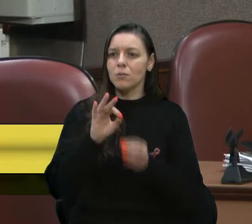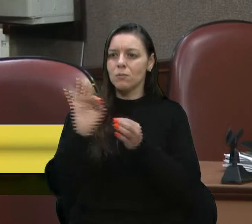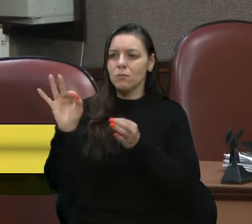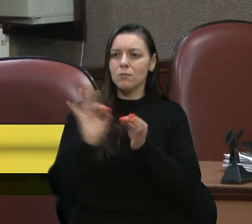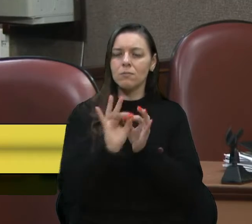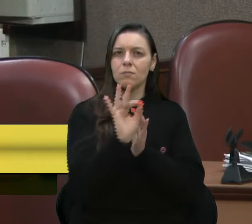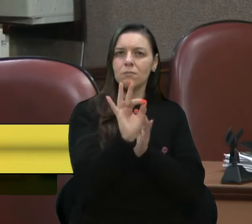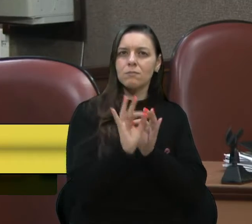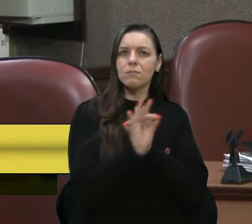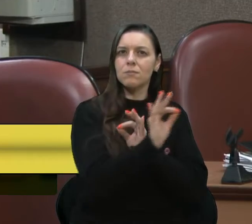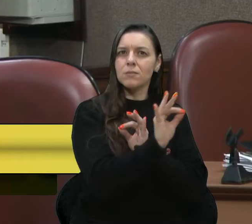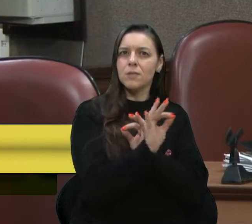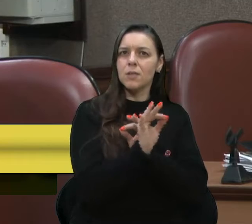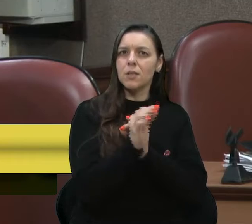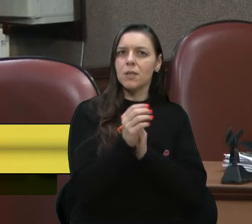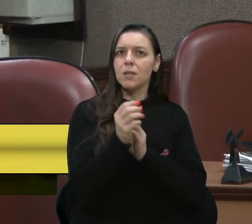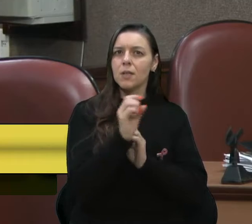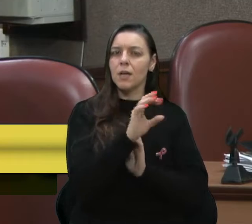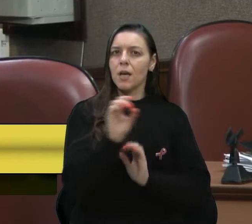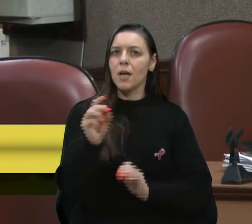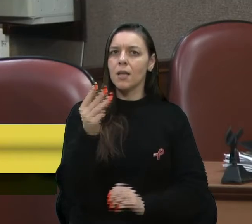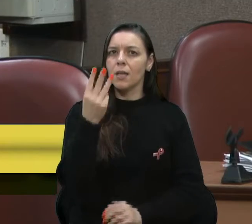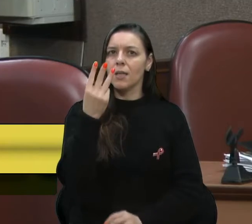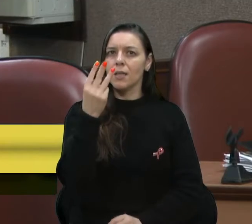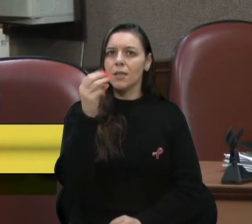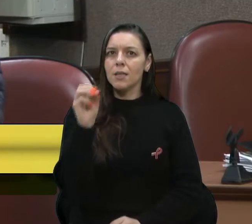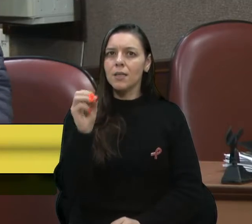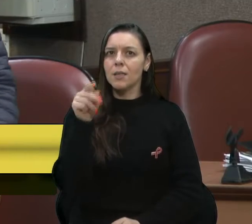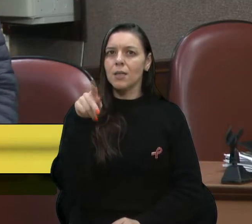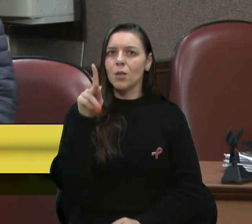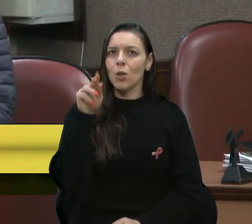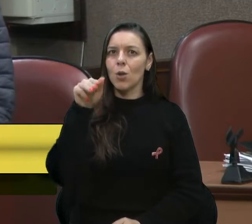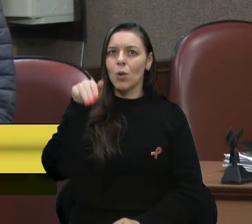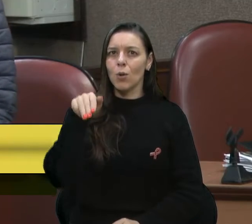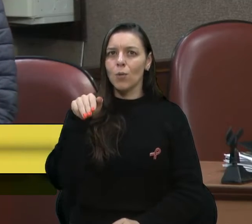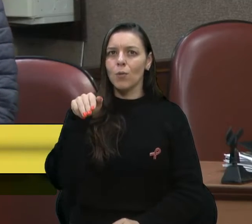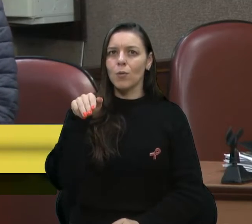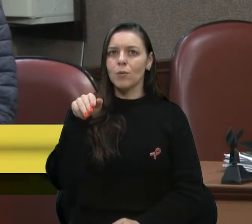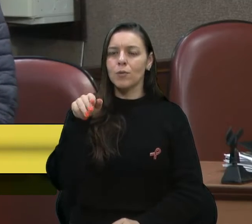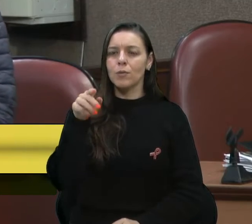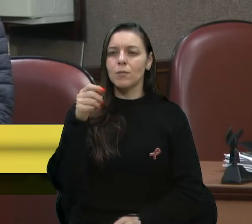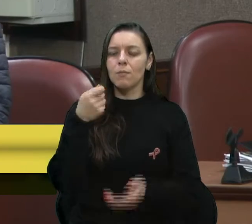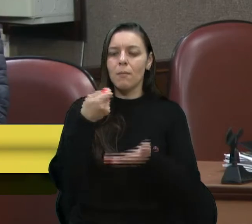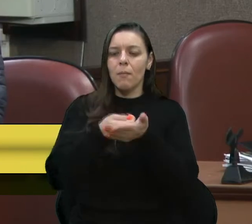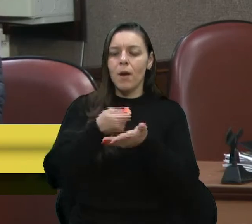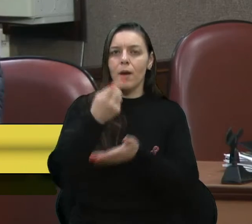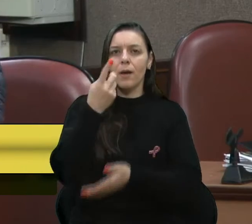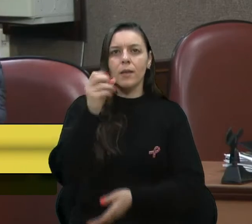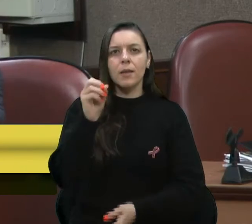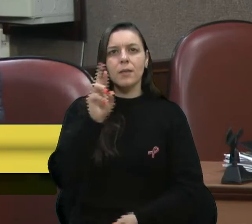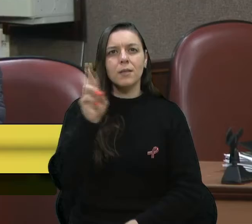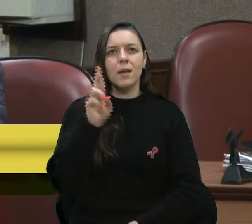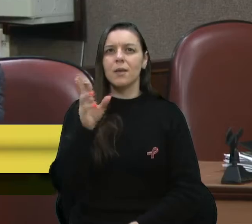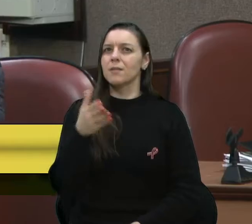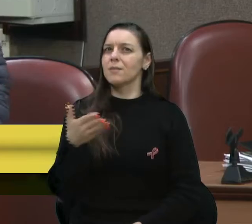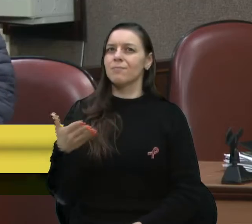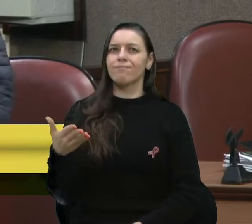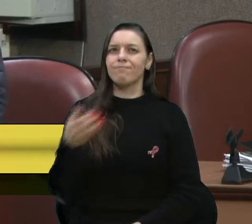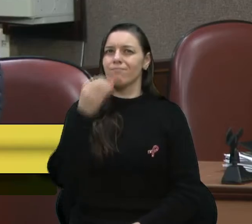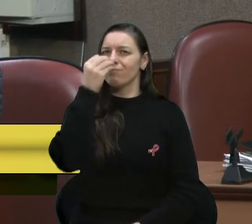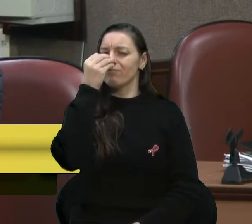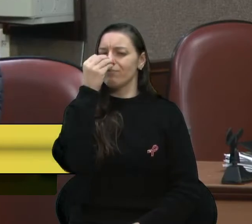30 quilômetros, vamos pagar R$ 10,00. Mas isso é um absurdo. Olha, eu convocaria aqui todas